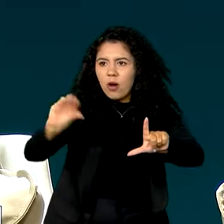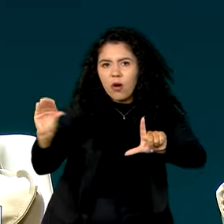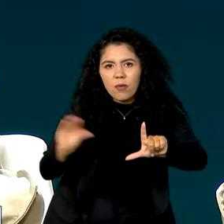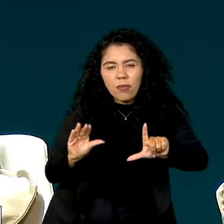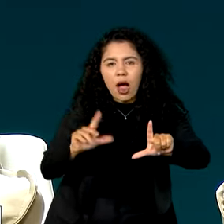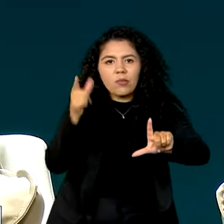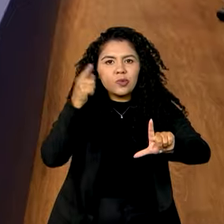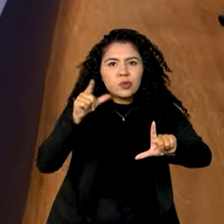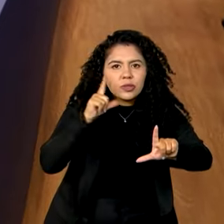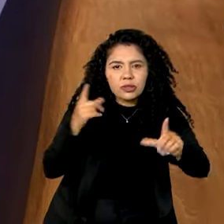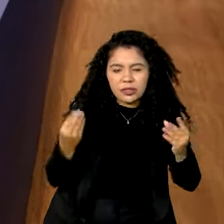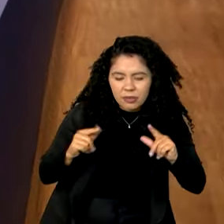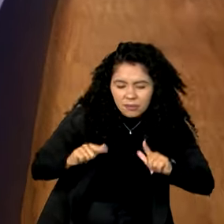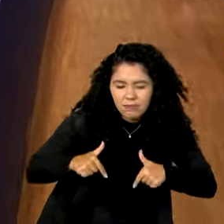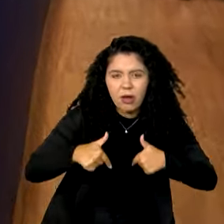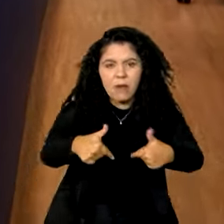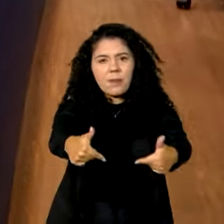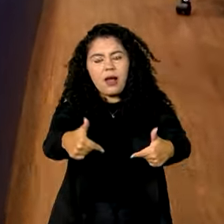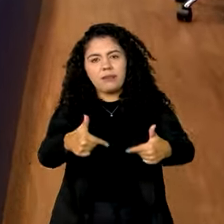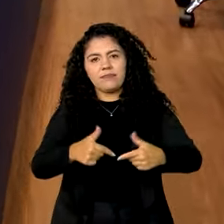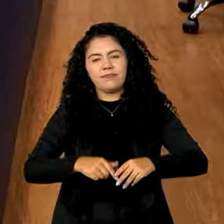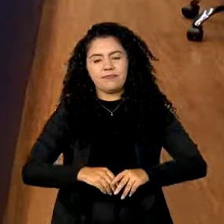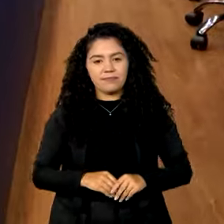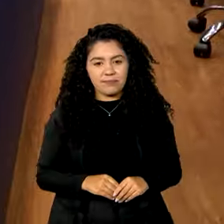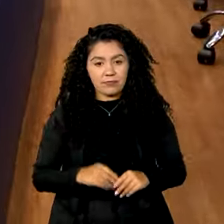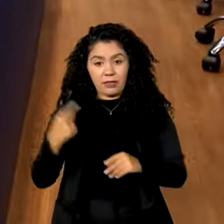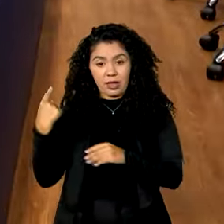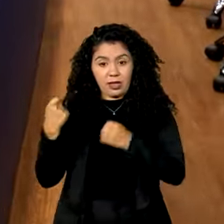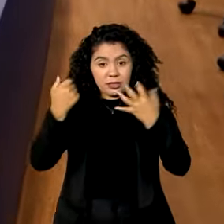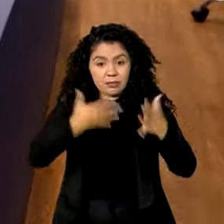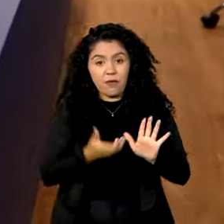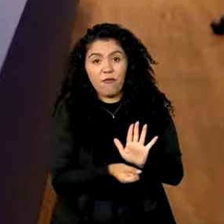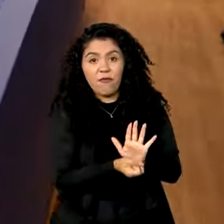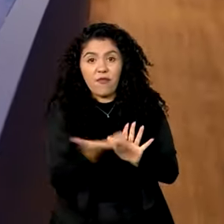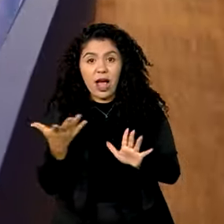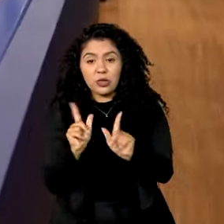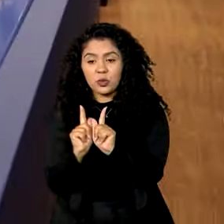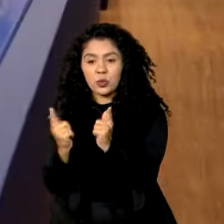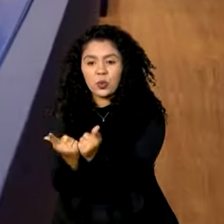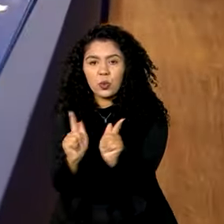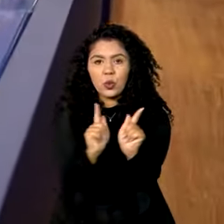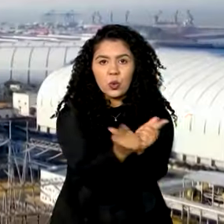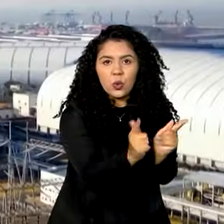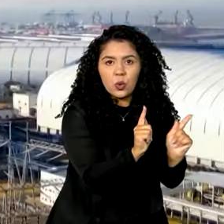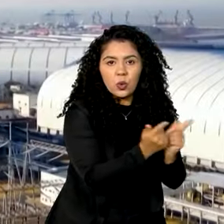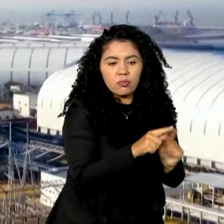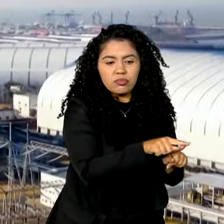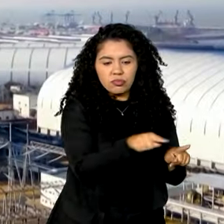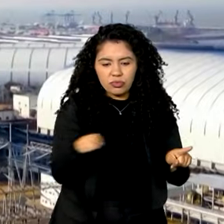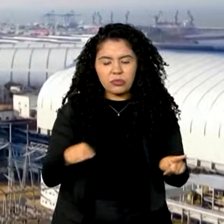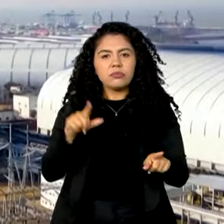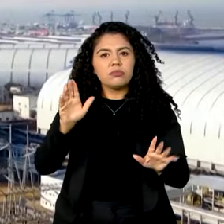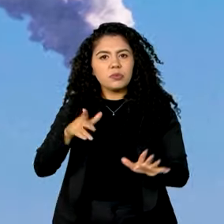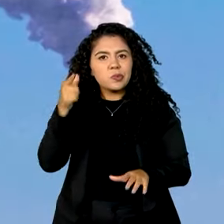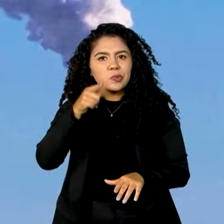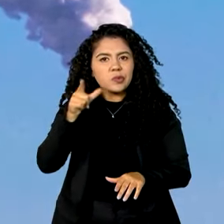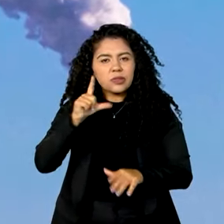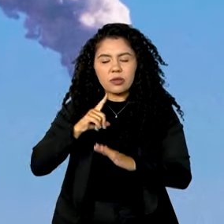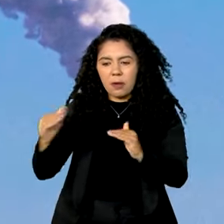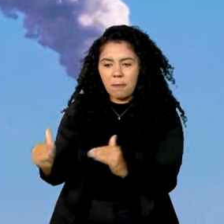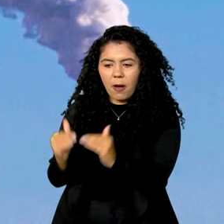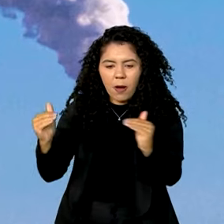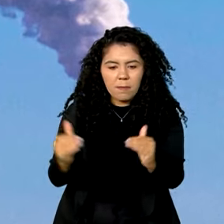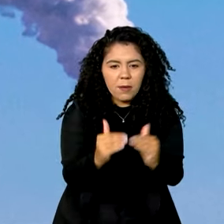avançar ainda mais. Vários grupos de trabalho também fecharam consenso em torno da redução de